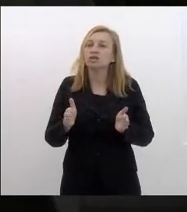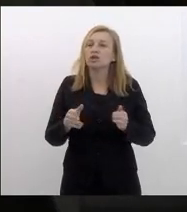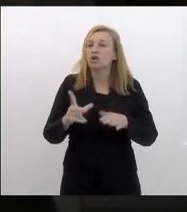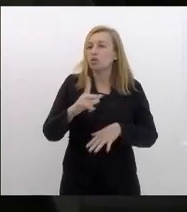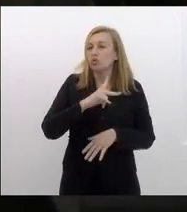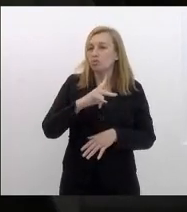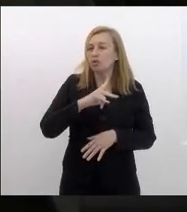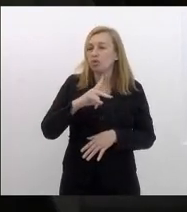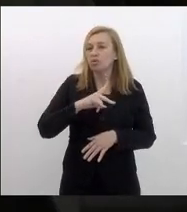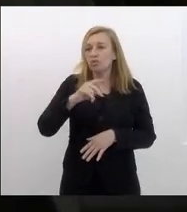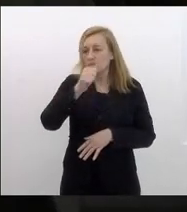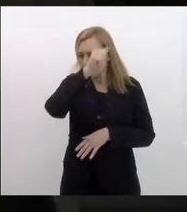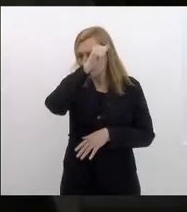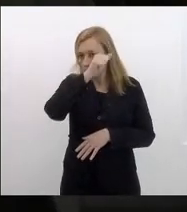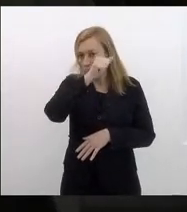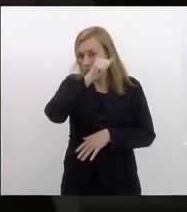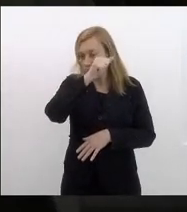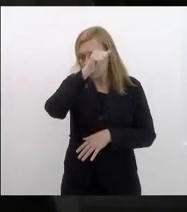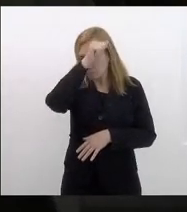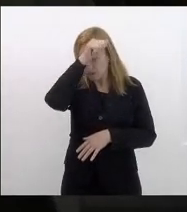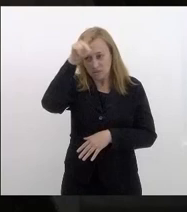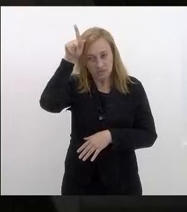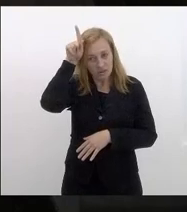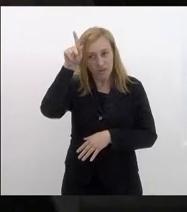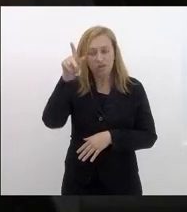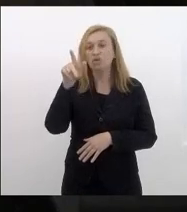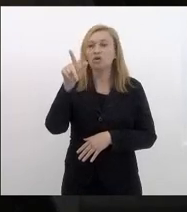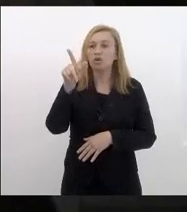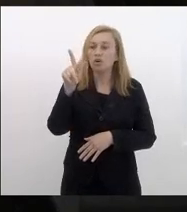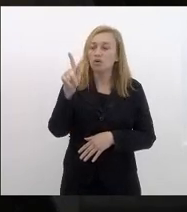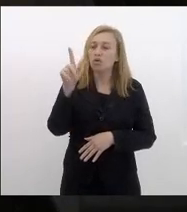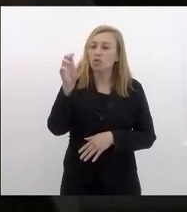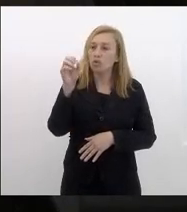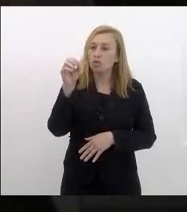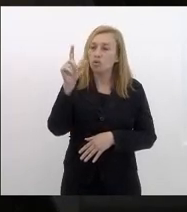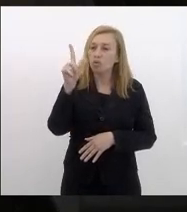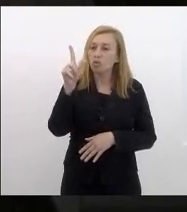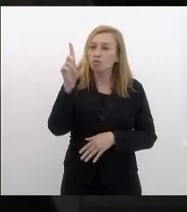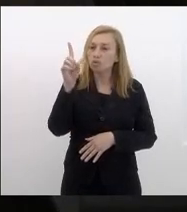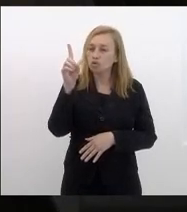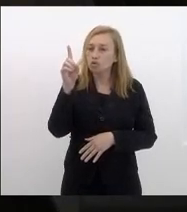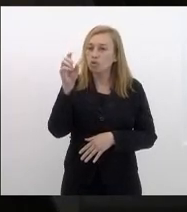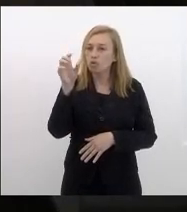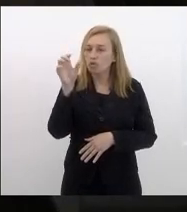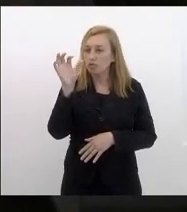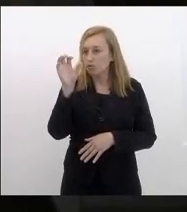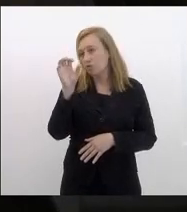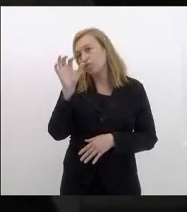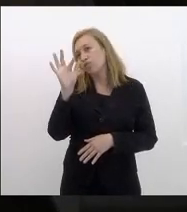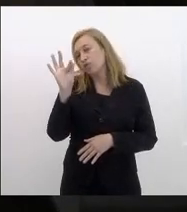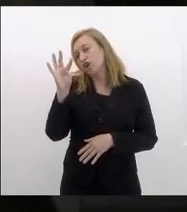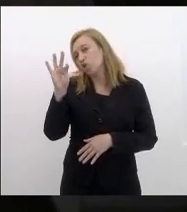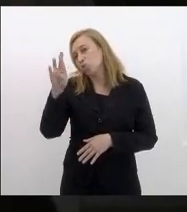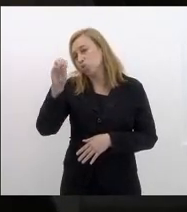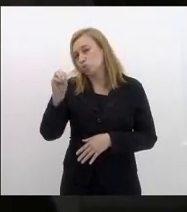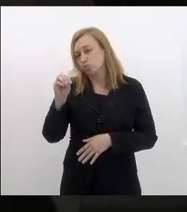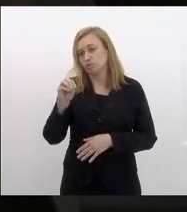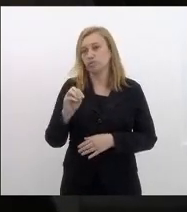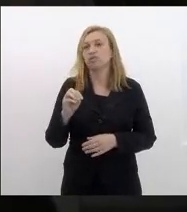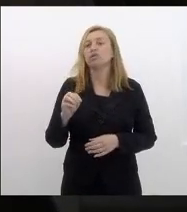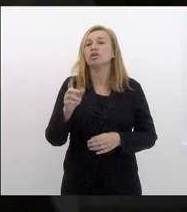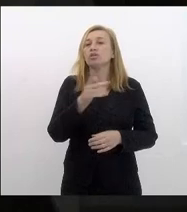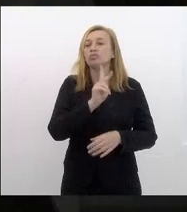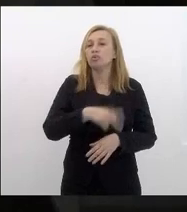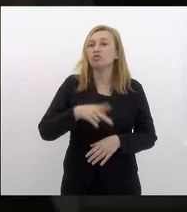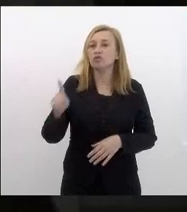prefeito Godofredo Pinto e sua primeira dama professora Regina Pinto o então diretor geral do colégio Pedro II hoje já falecido professor Wilson